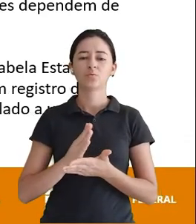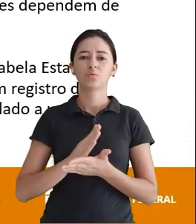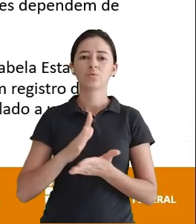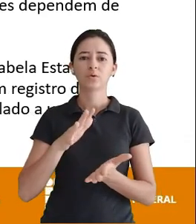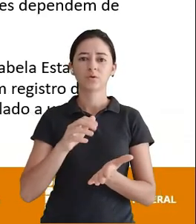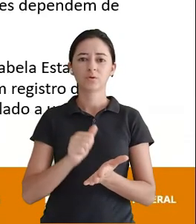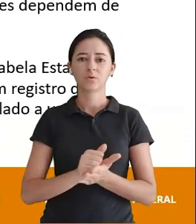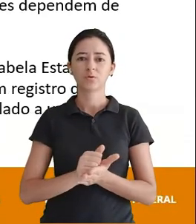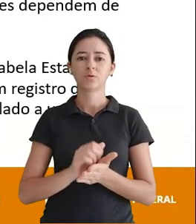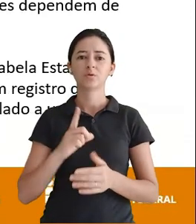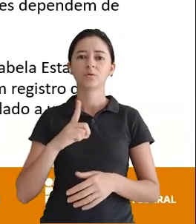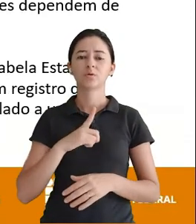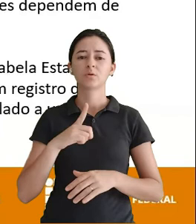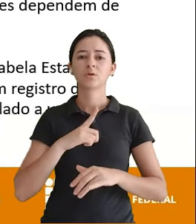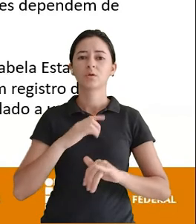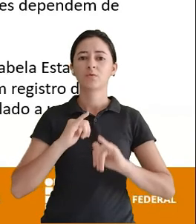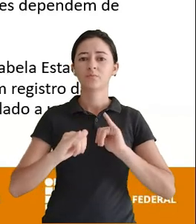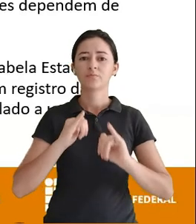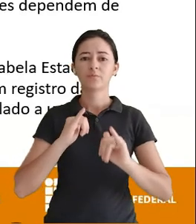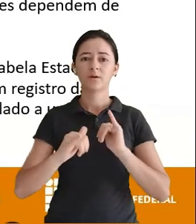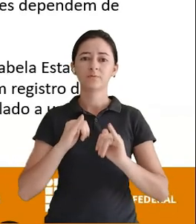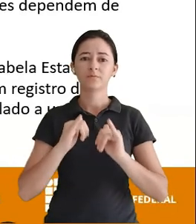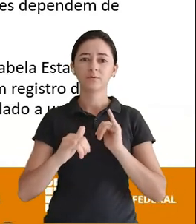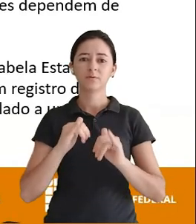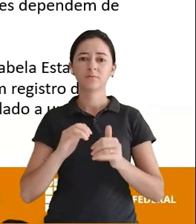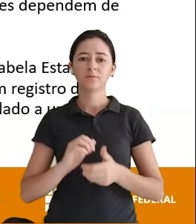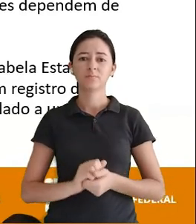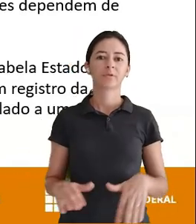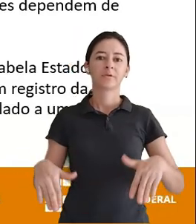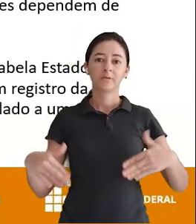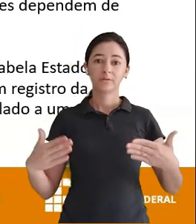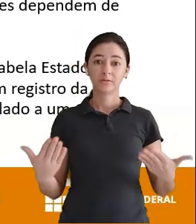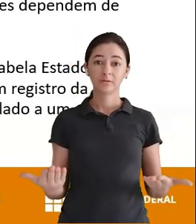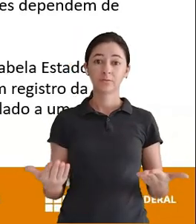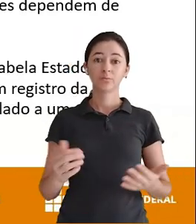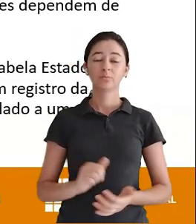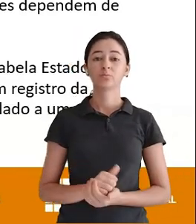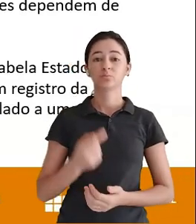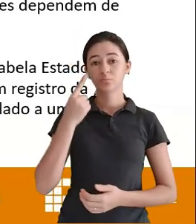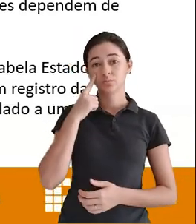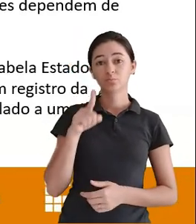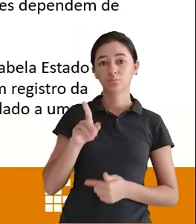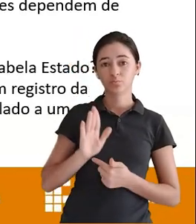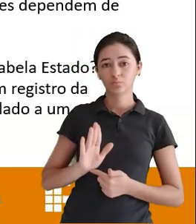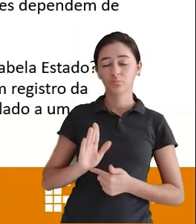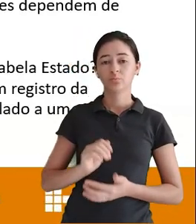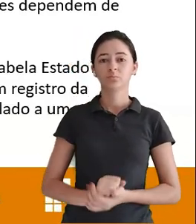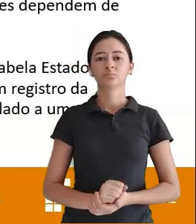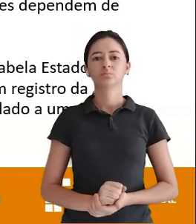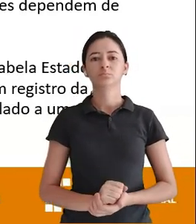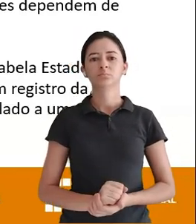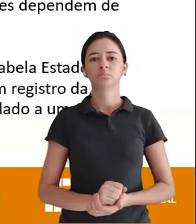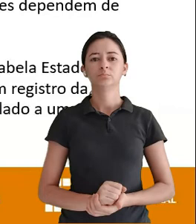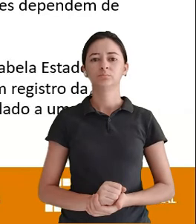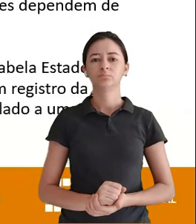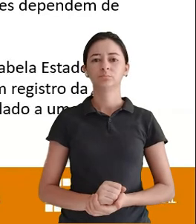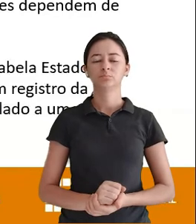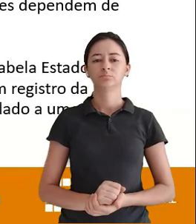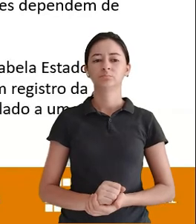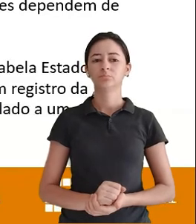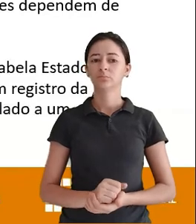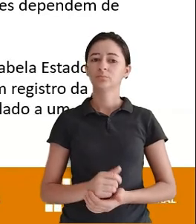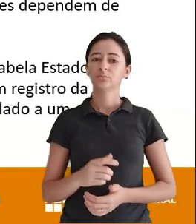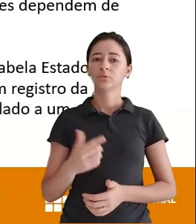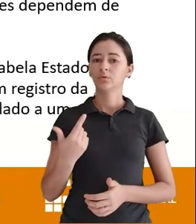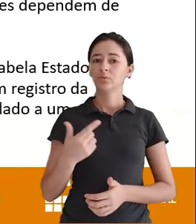informação Que está recebendo Chave estrangeira de estado? Não Então Esse carinha aqui Ele não